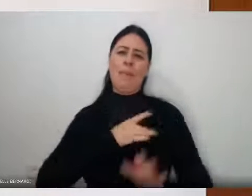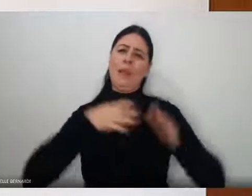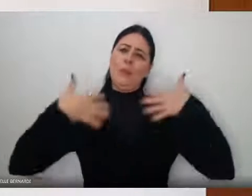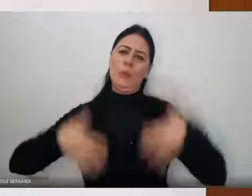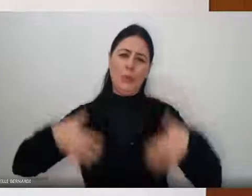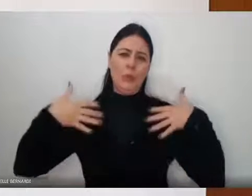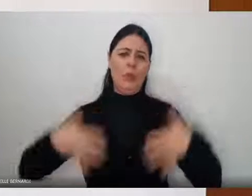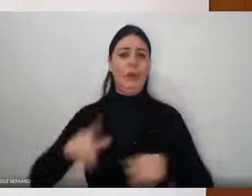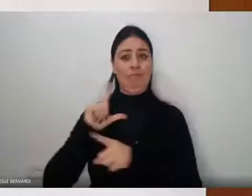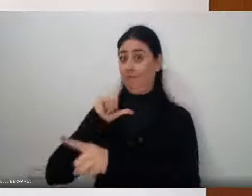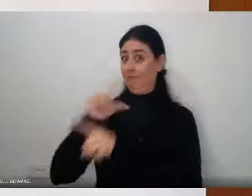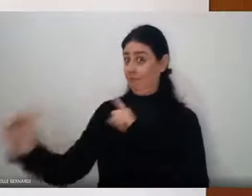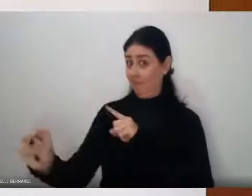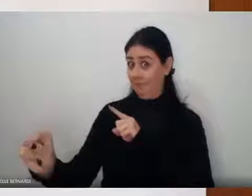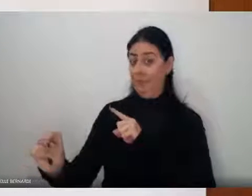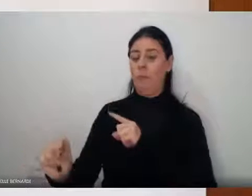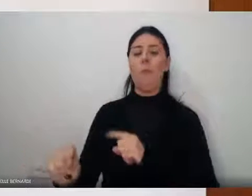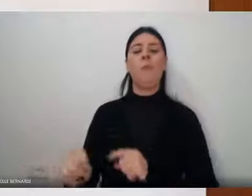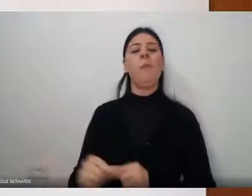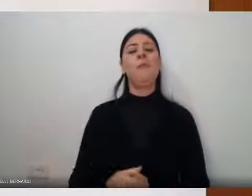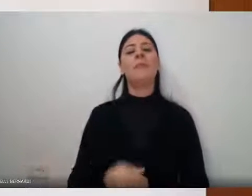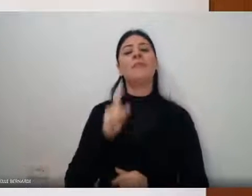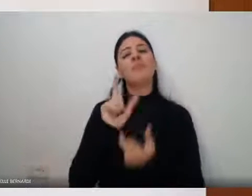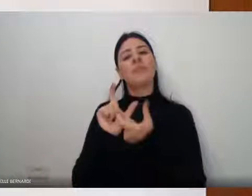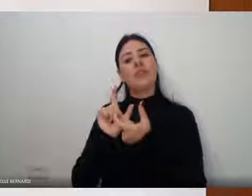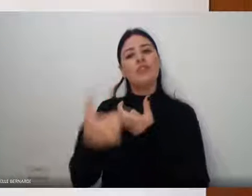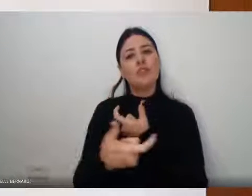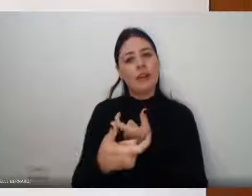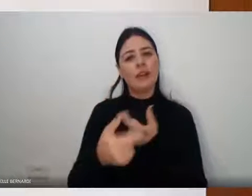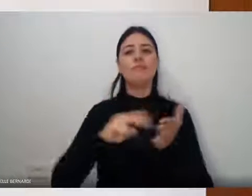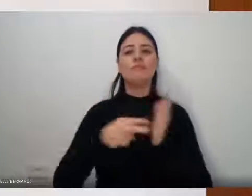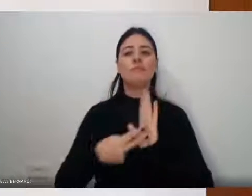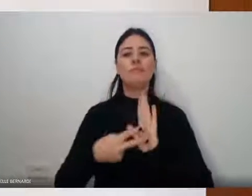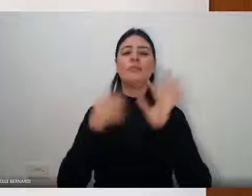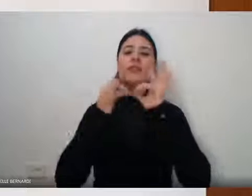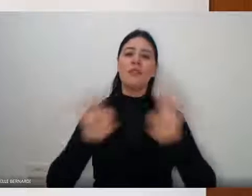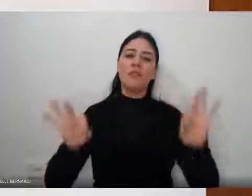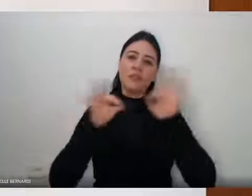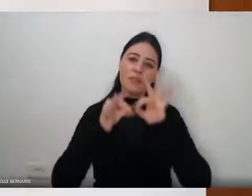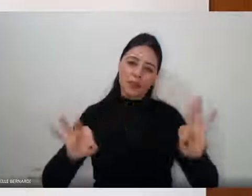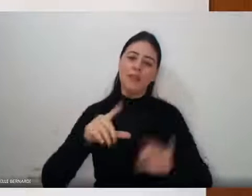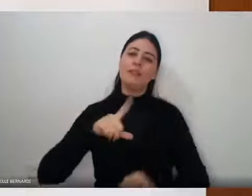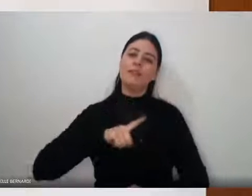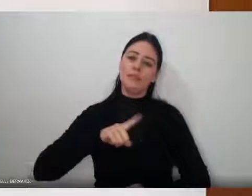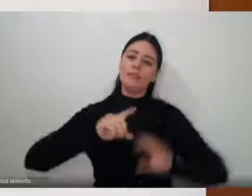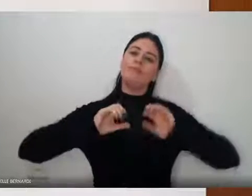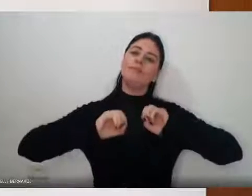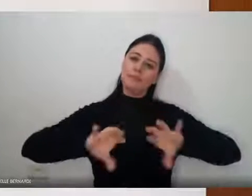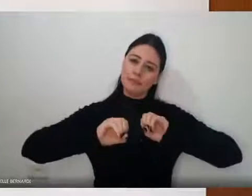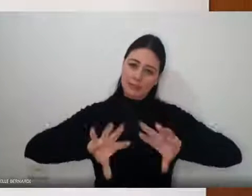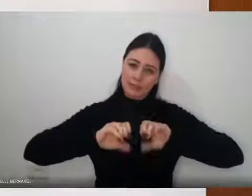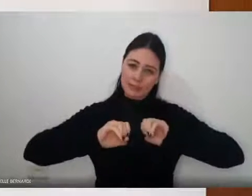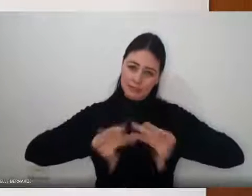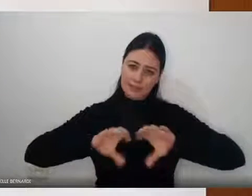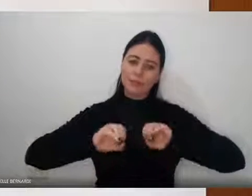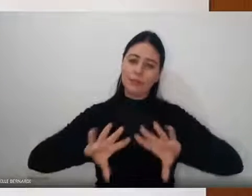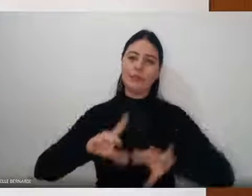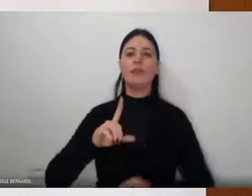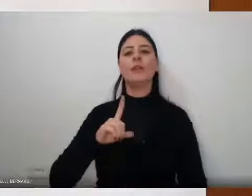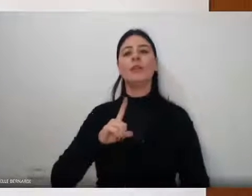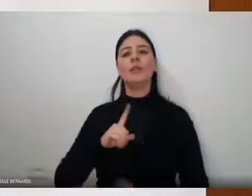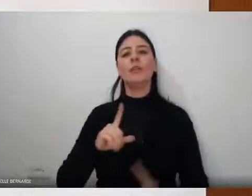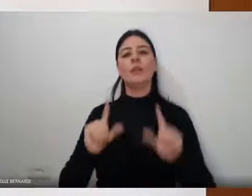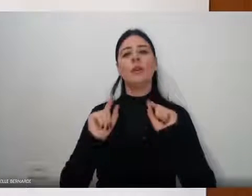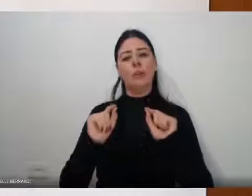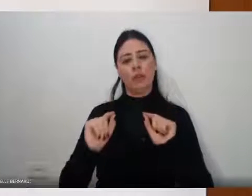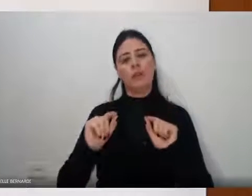são considerados parte da nossa cultura popular, fazem parte da cultura popular, e são